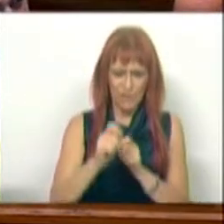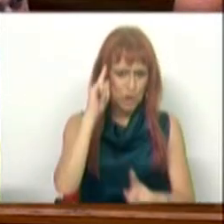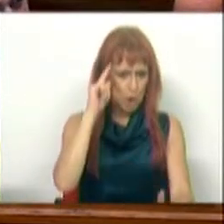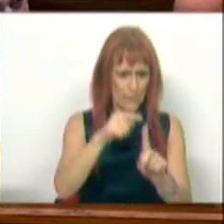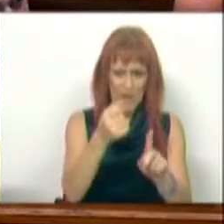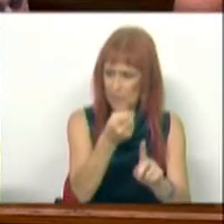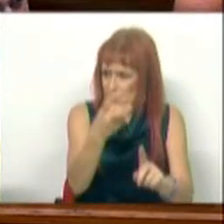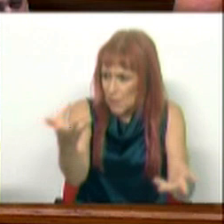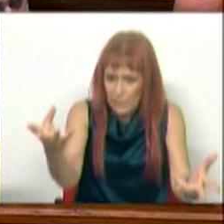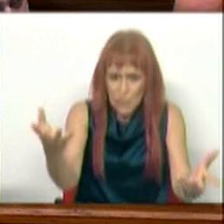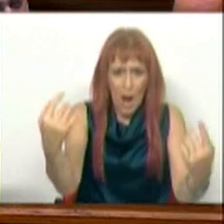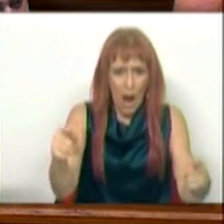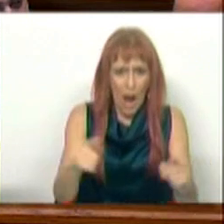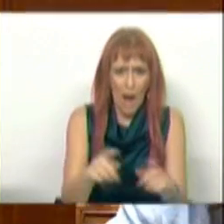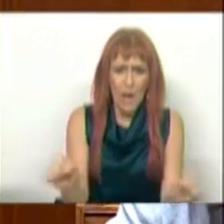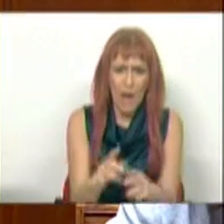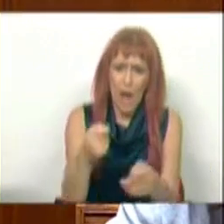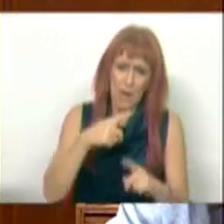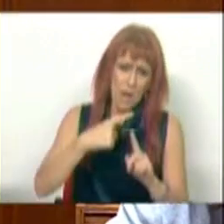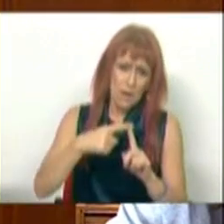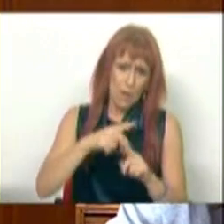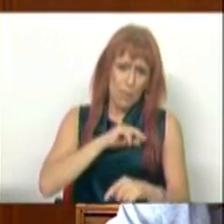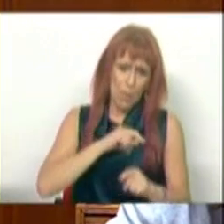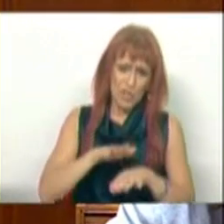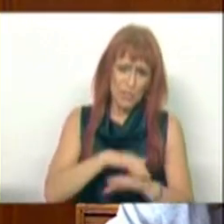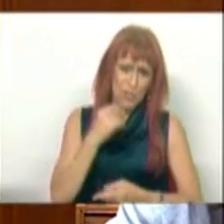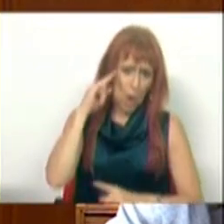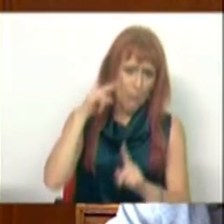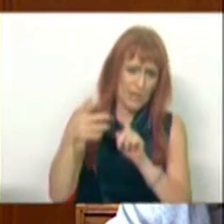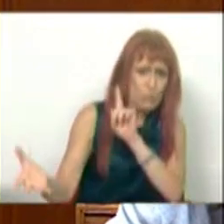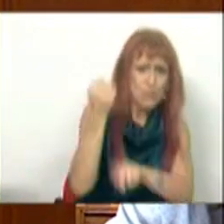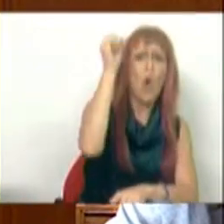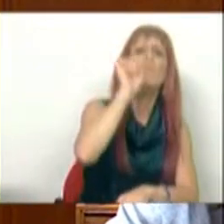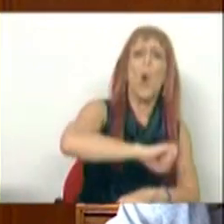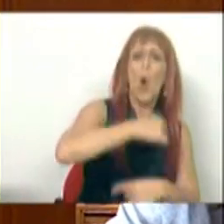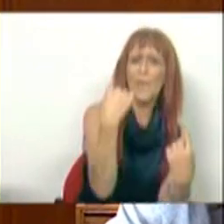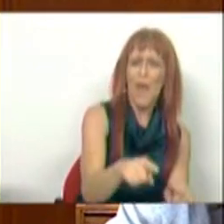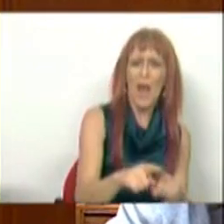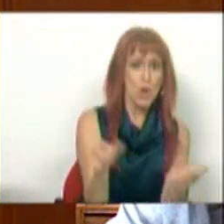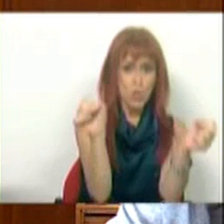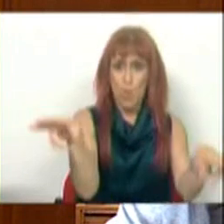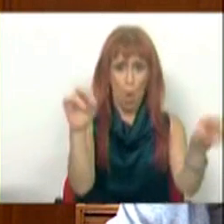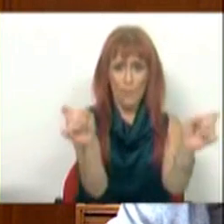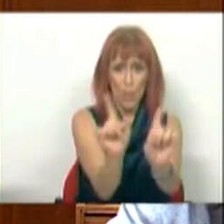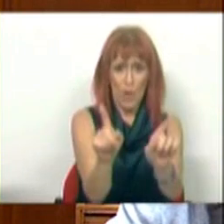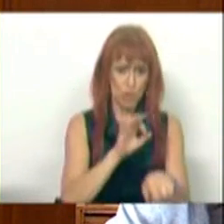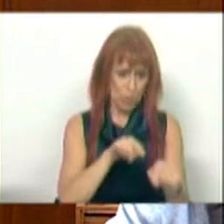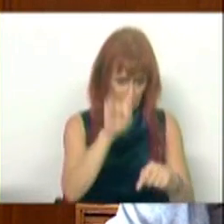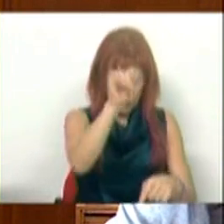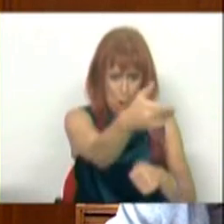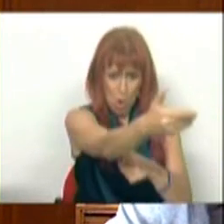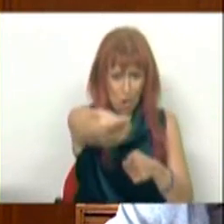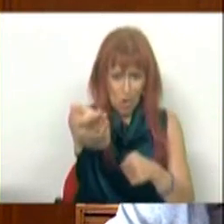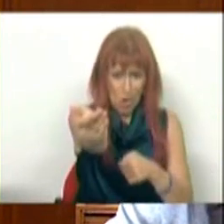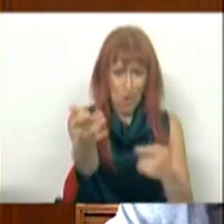objetivos e há, obviamente, bónus na administração caso esses objetivos sejam atingidos. Nenhuma novidade para os seus deputados.